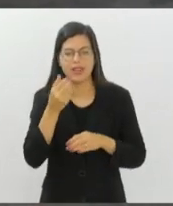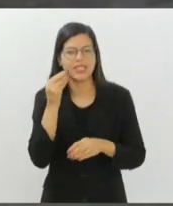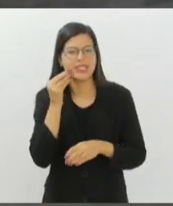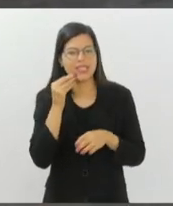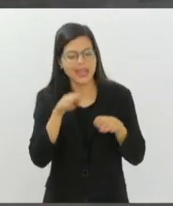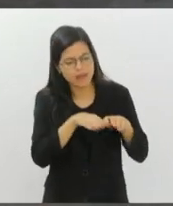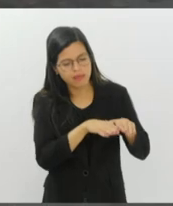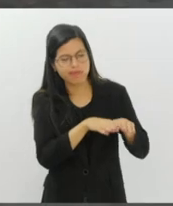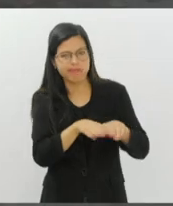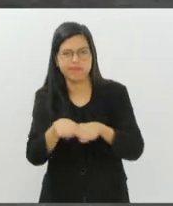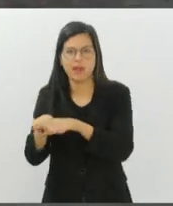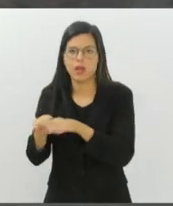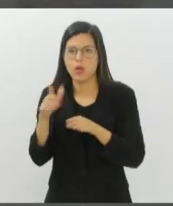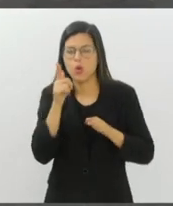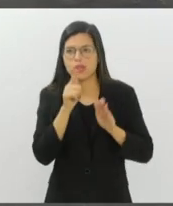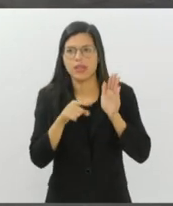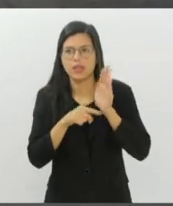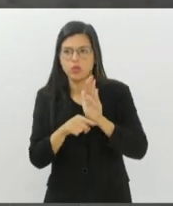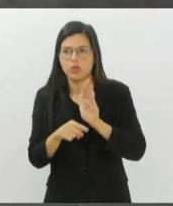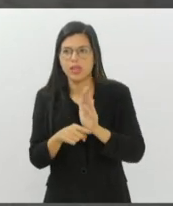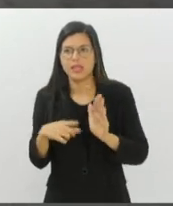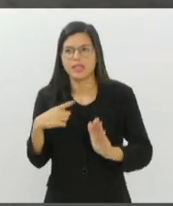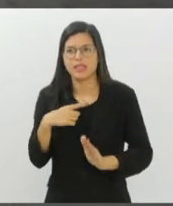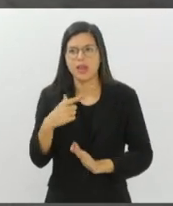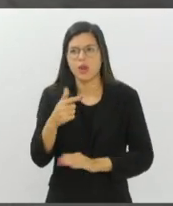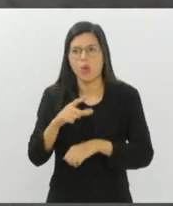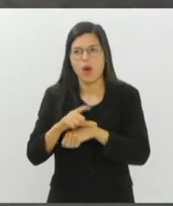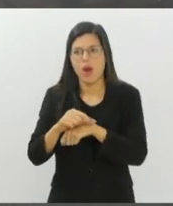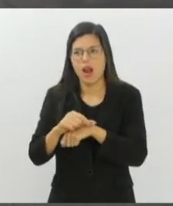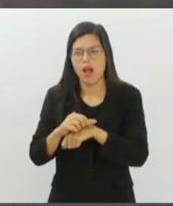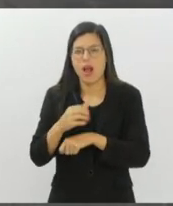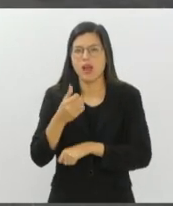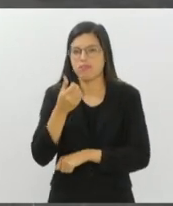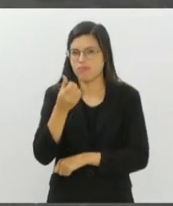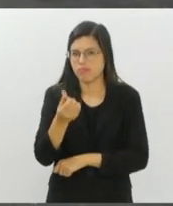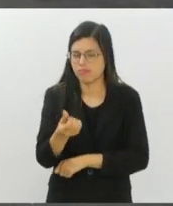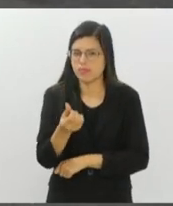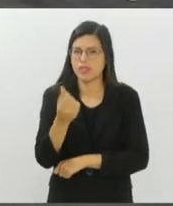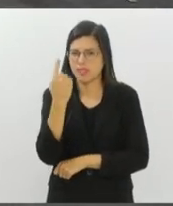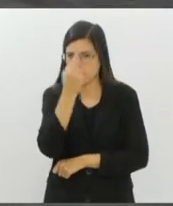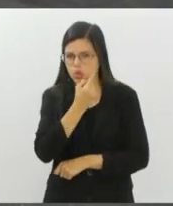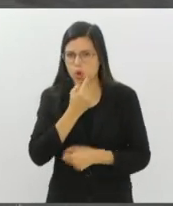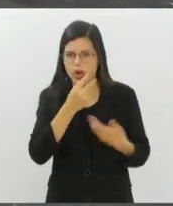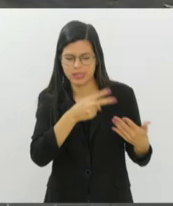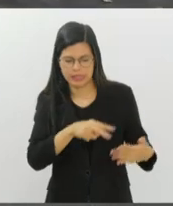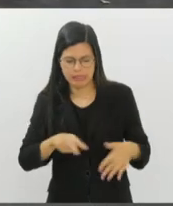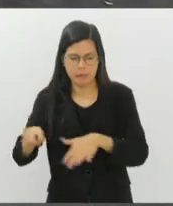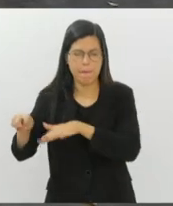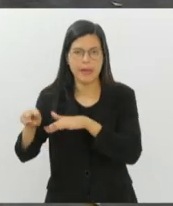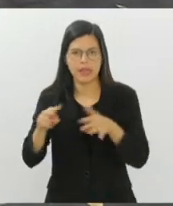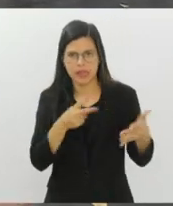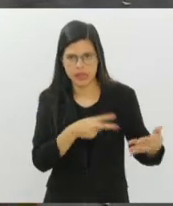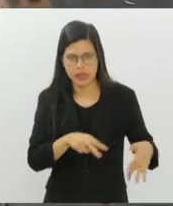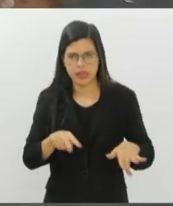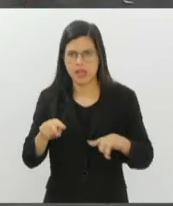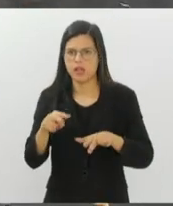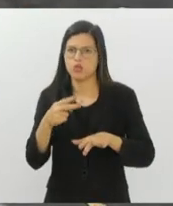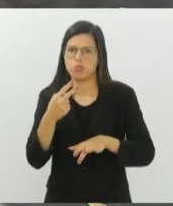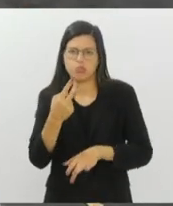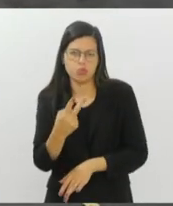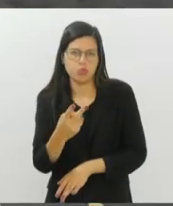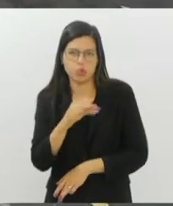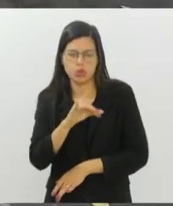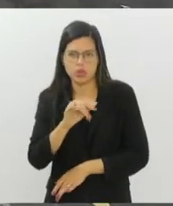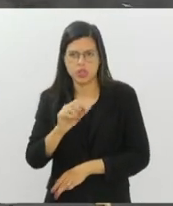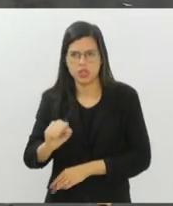repertório e consegue ajudar. Eles têm uma carga horária de aproximadamente seis horas semanais com a gente, distribuídas em dois ou três dias no